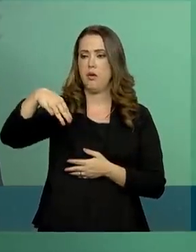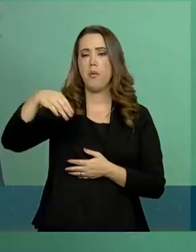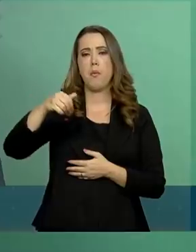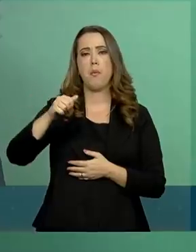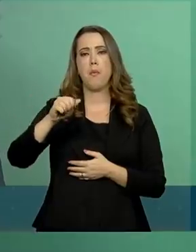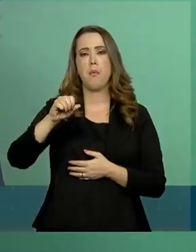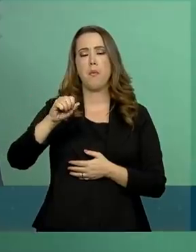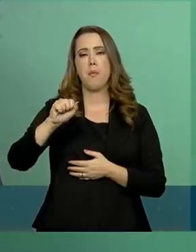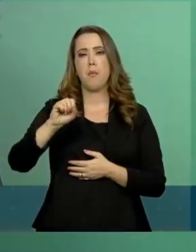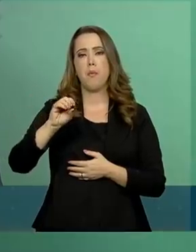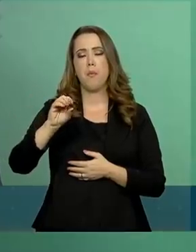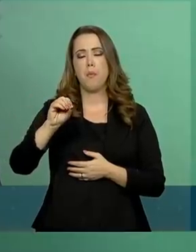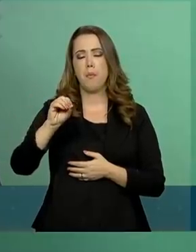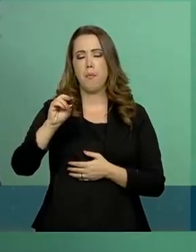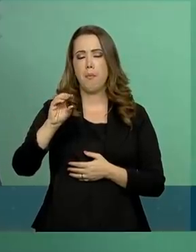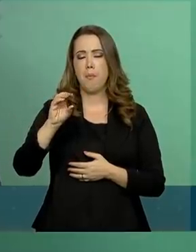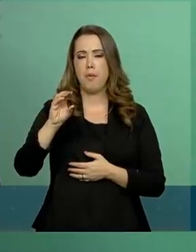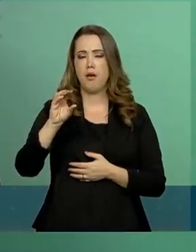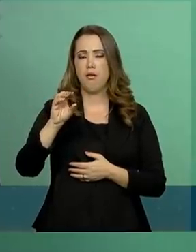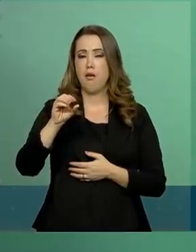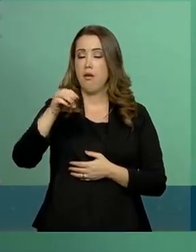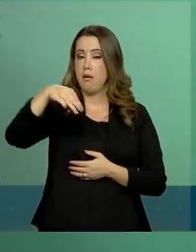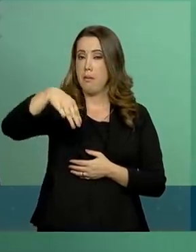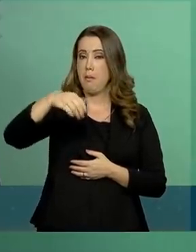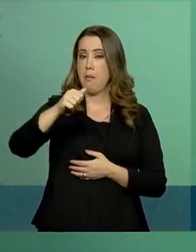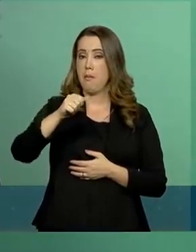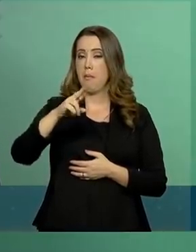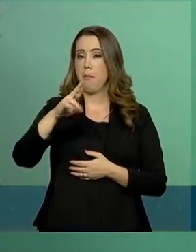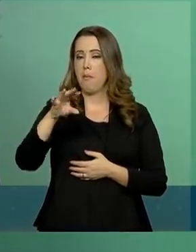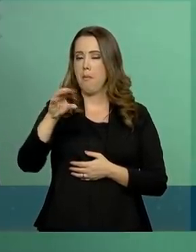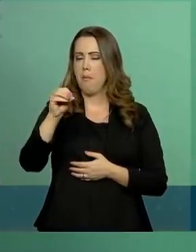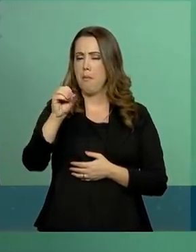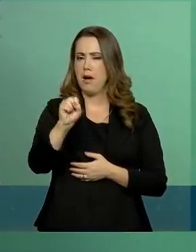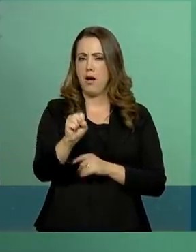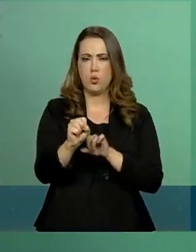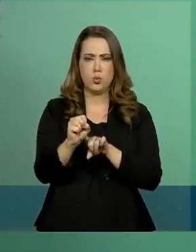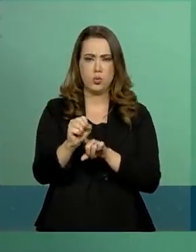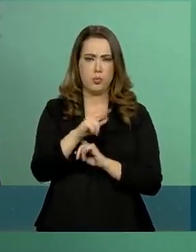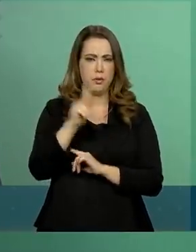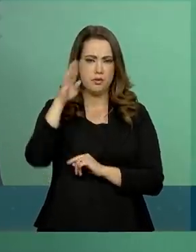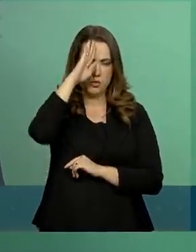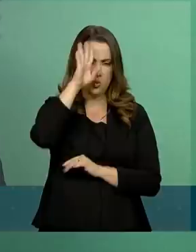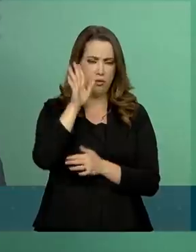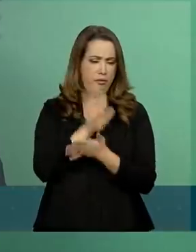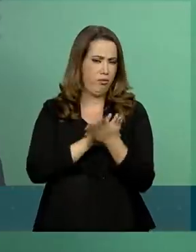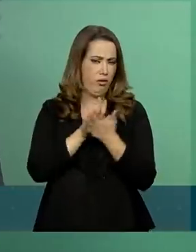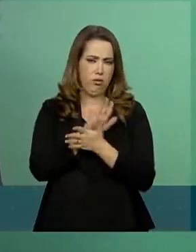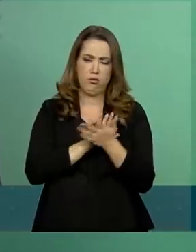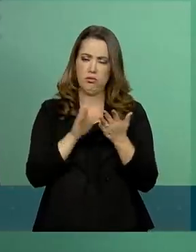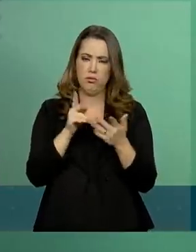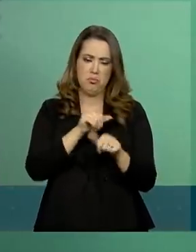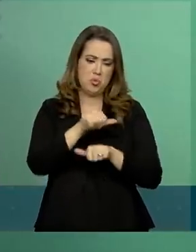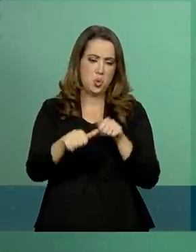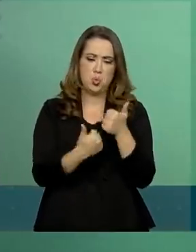absolutamente não fez nenhum comentário no sentido de que haja qualquer que seja possibilidade de substituição.